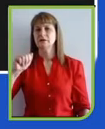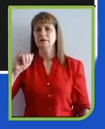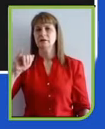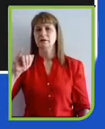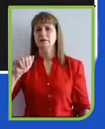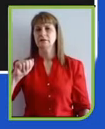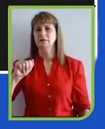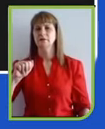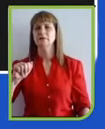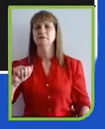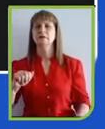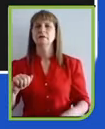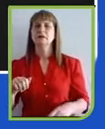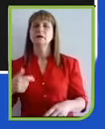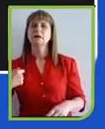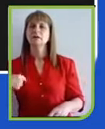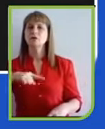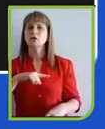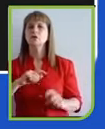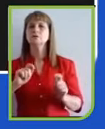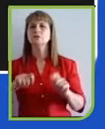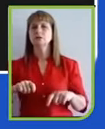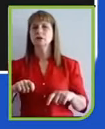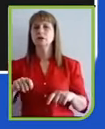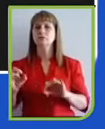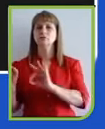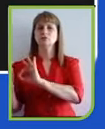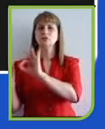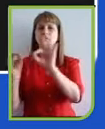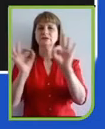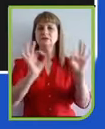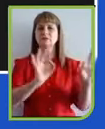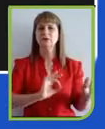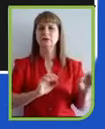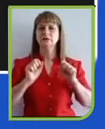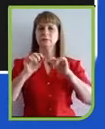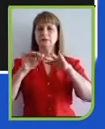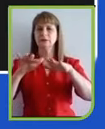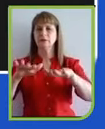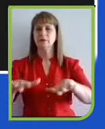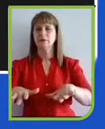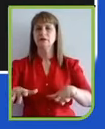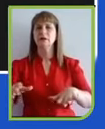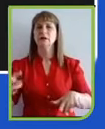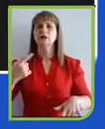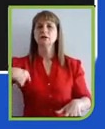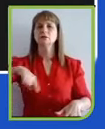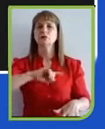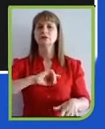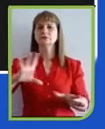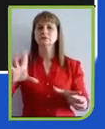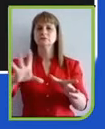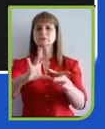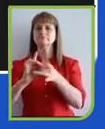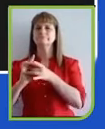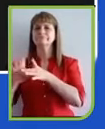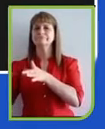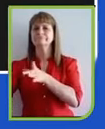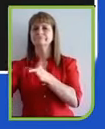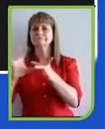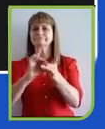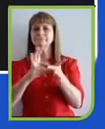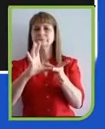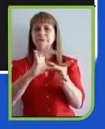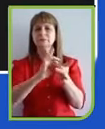a pandemia que tudo e todos estamos interligados, somos uma grande rede, as nossas escolhas aqui